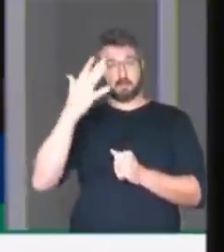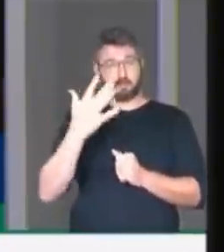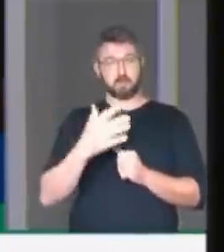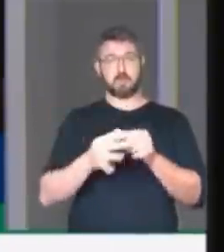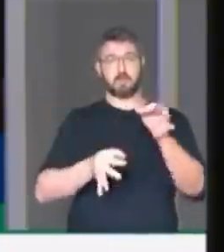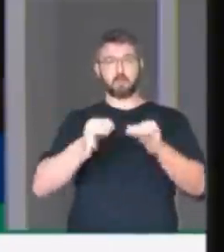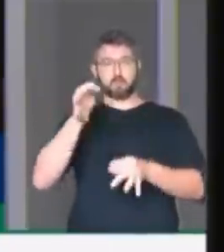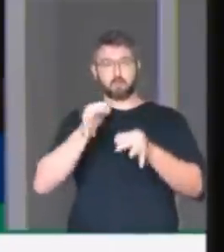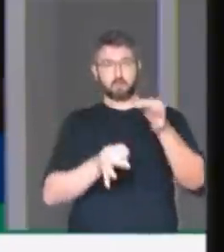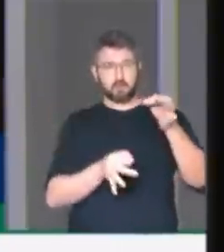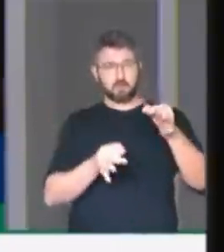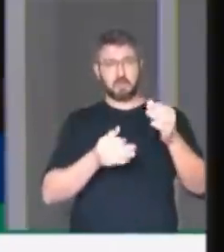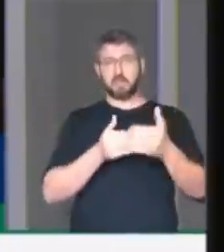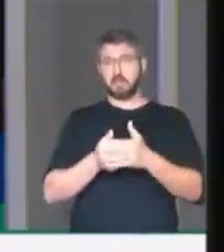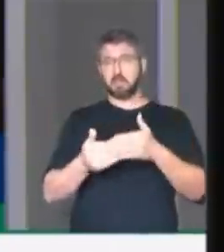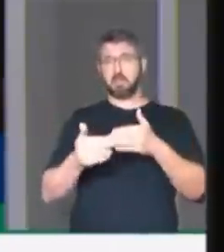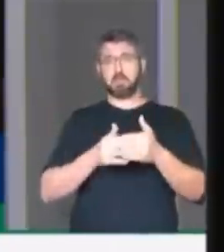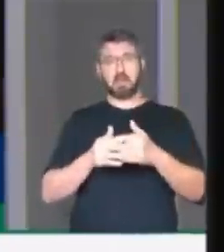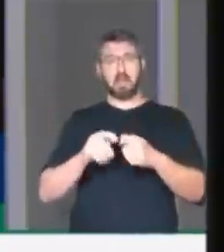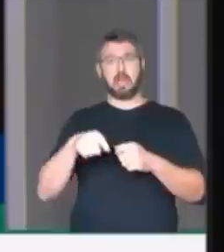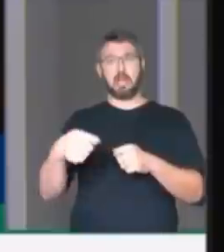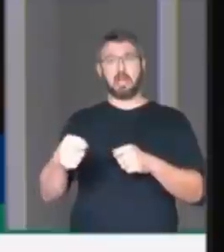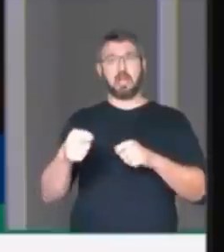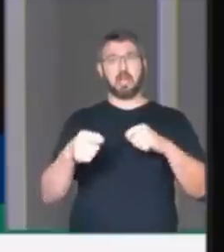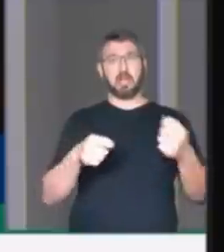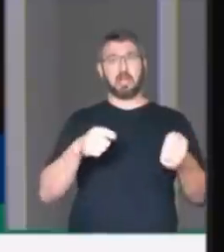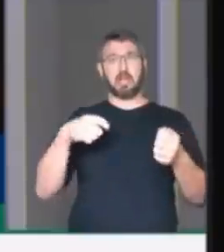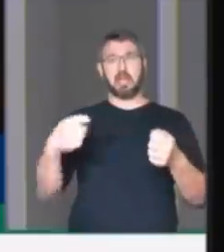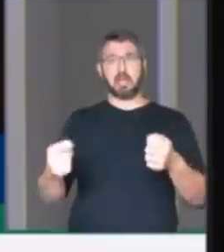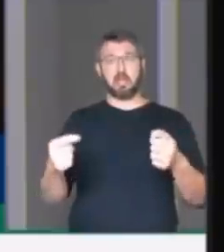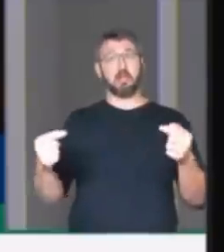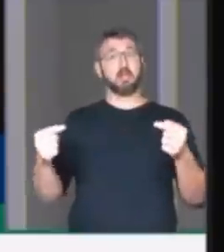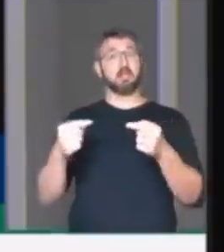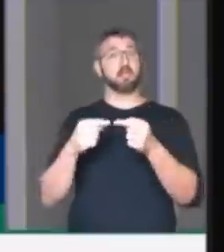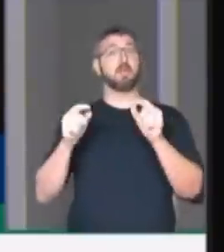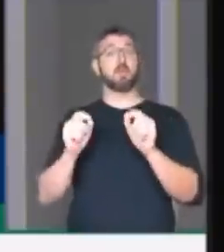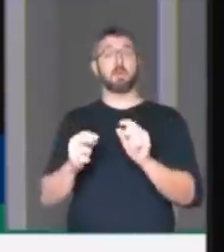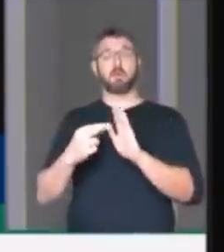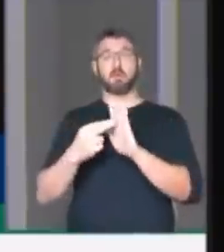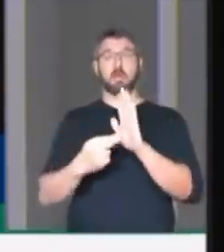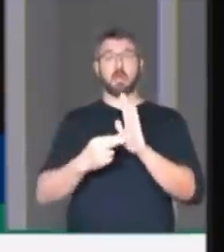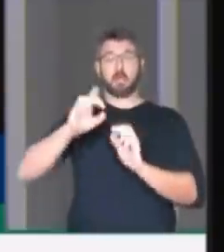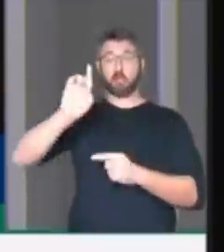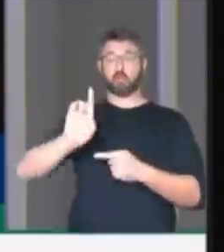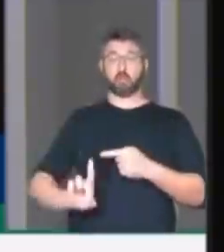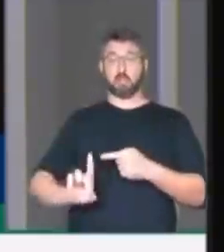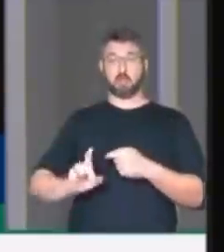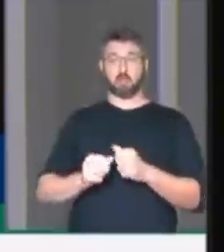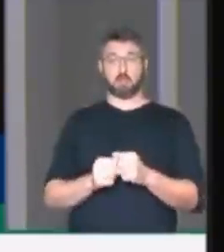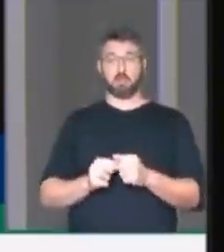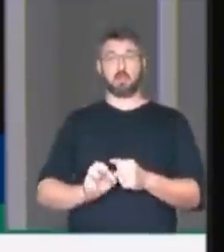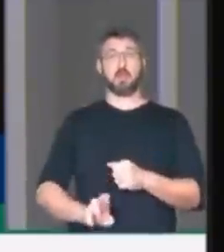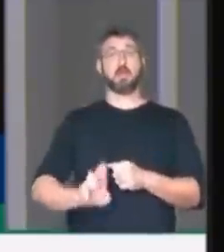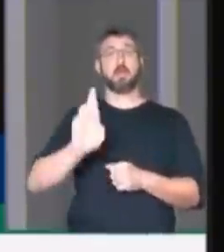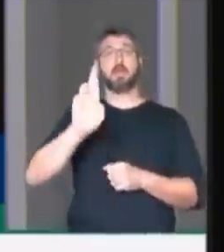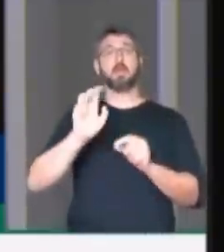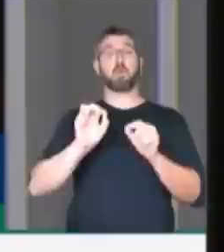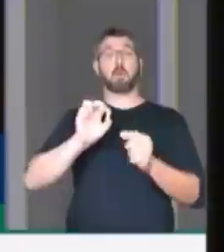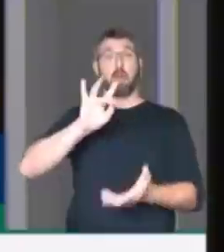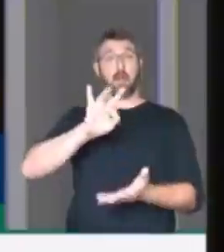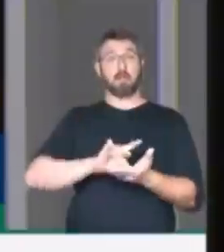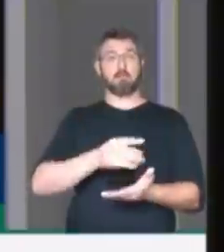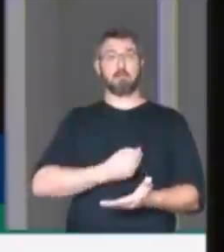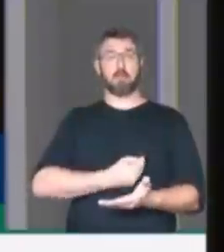julgando, independente de quem seja, com base nos princípios do direito, representando a realidade